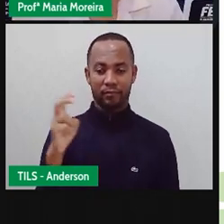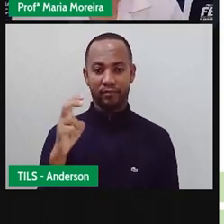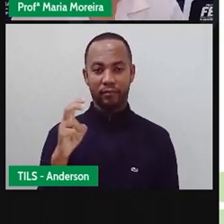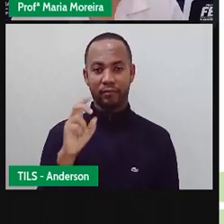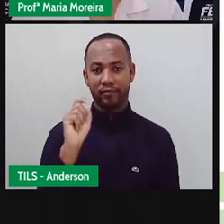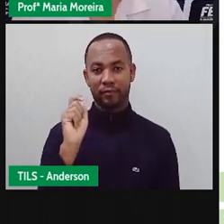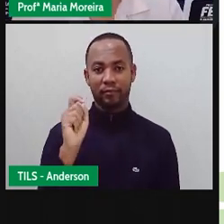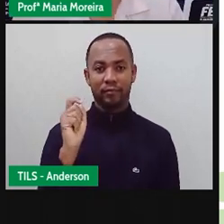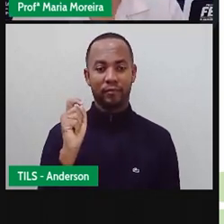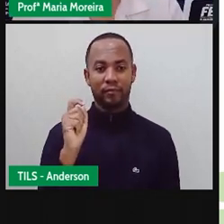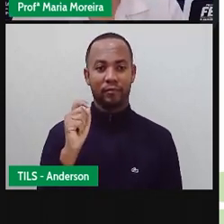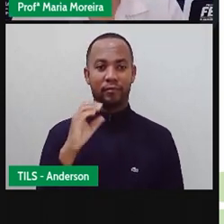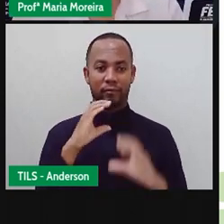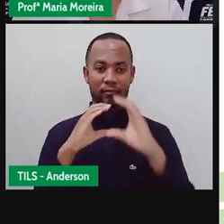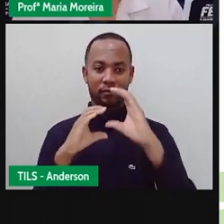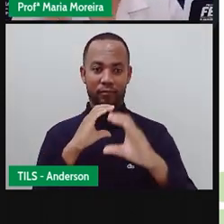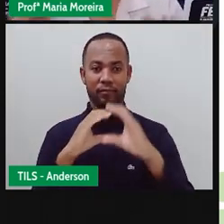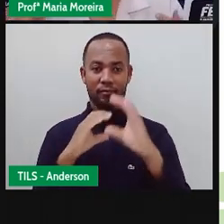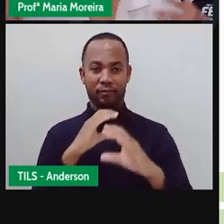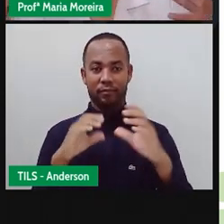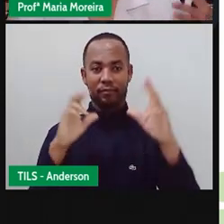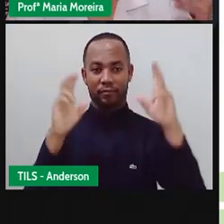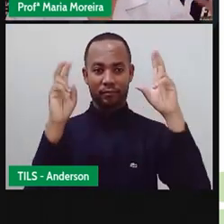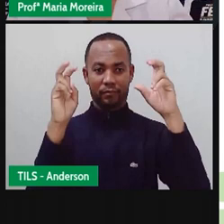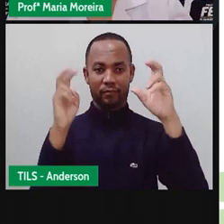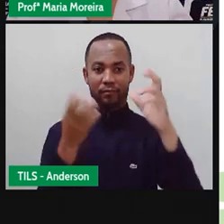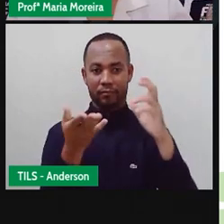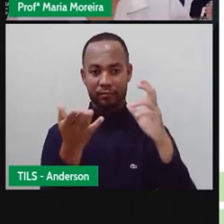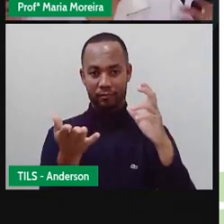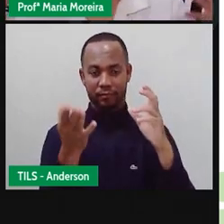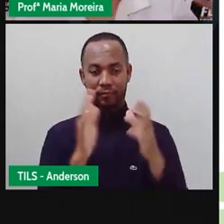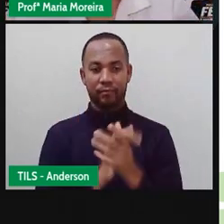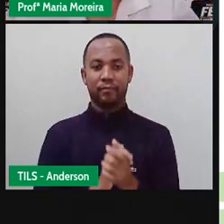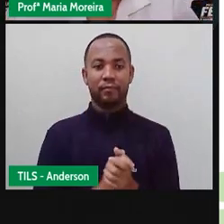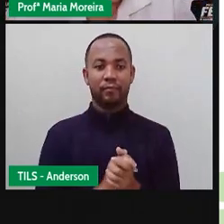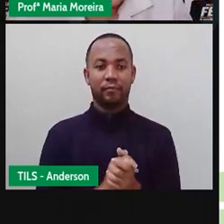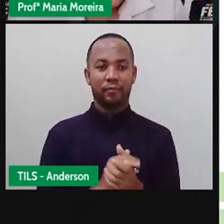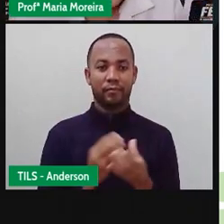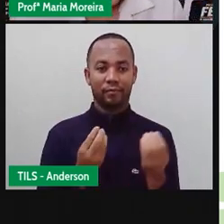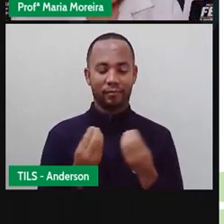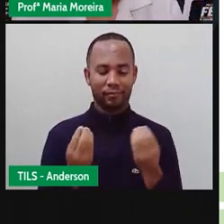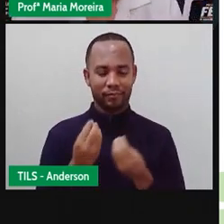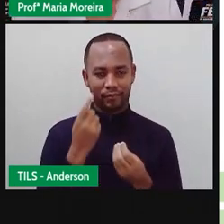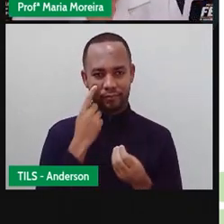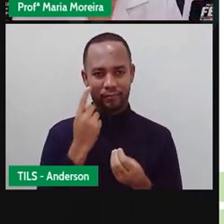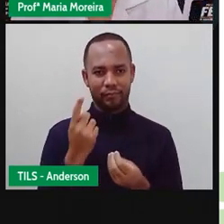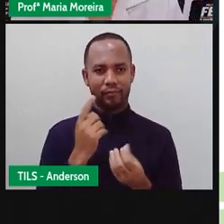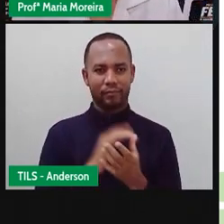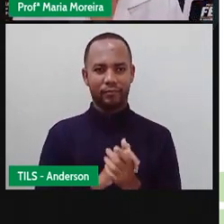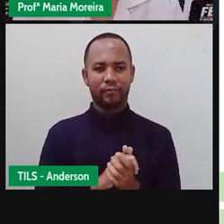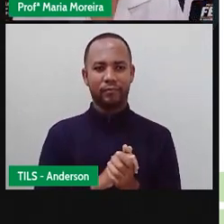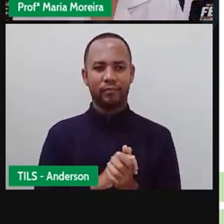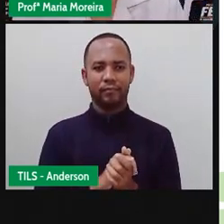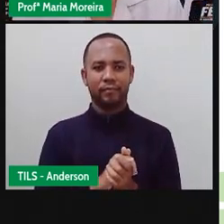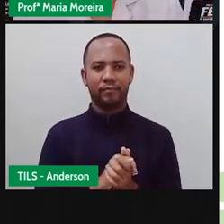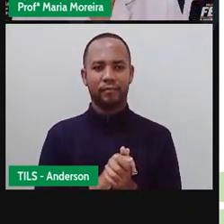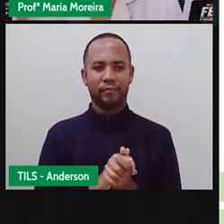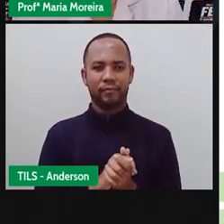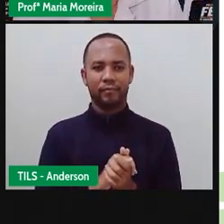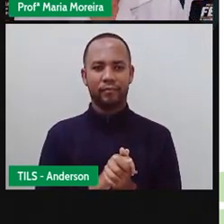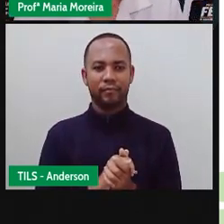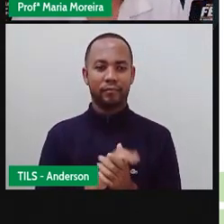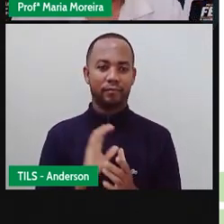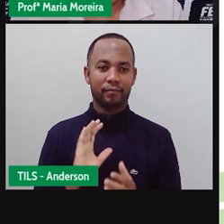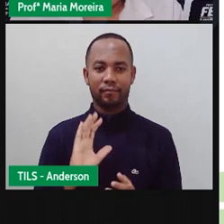a nossa aula de número 150, na nossa aula de número 150, surpresas, né, virão,